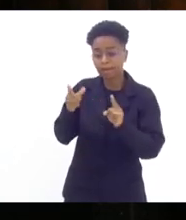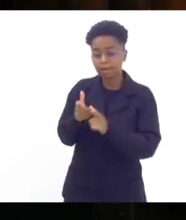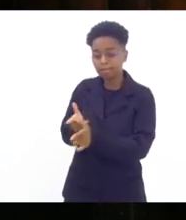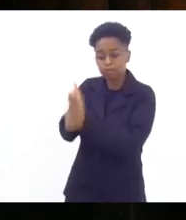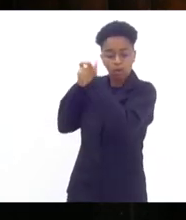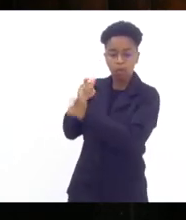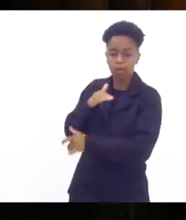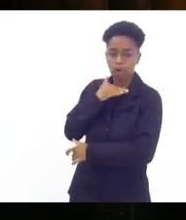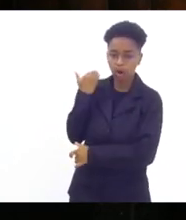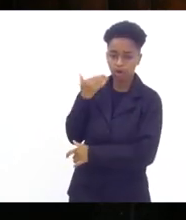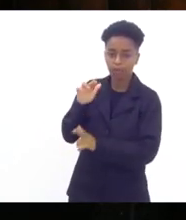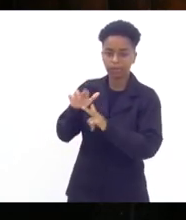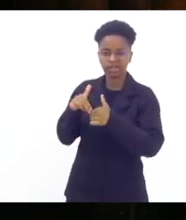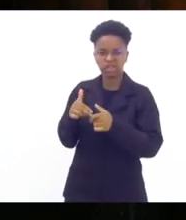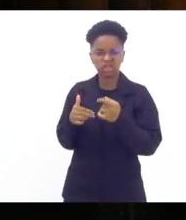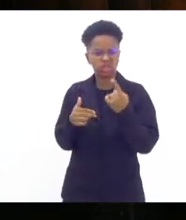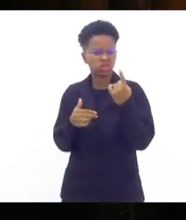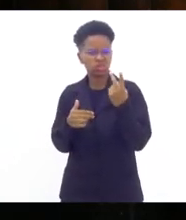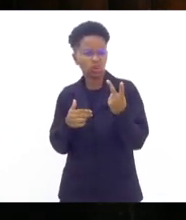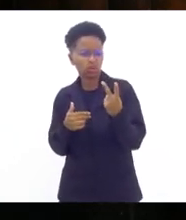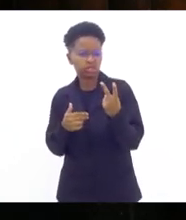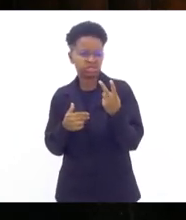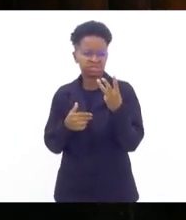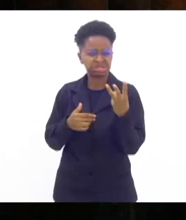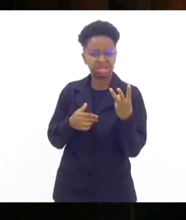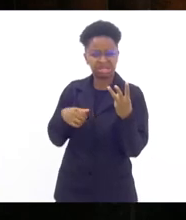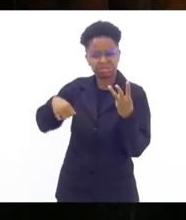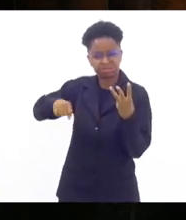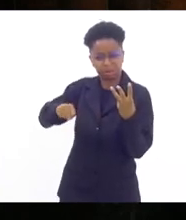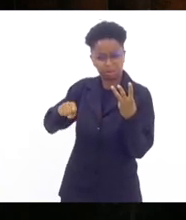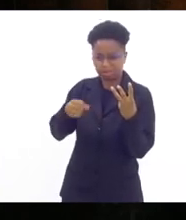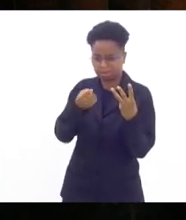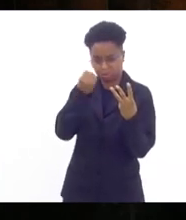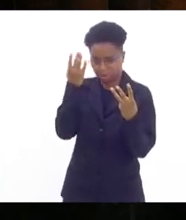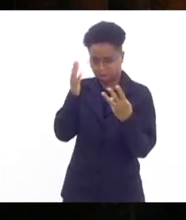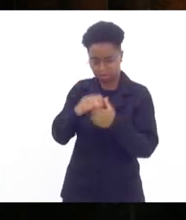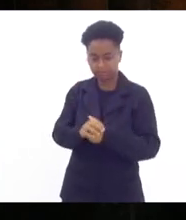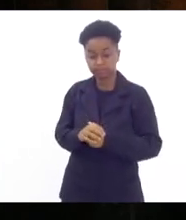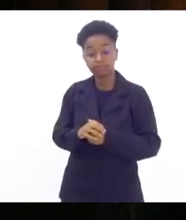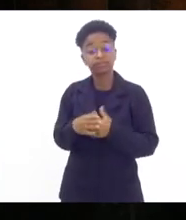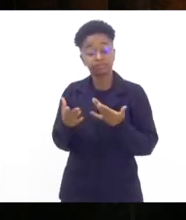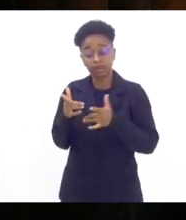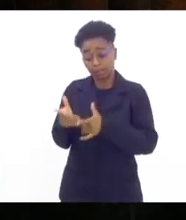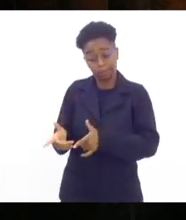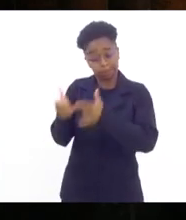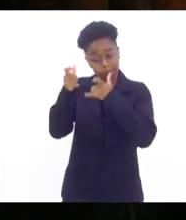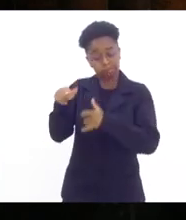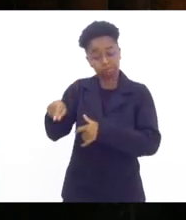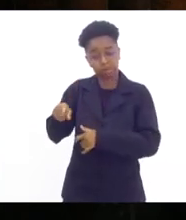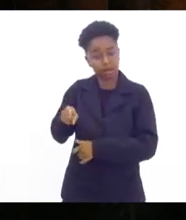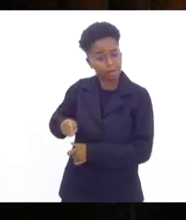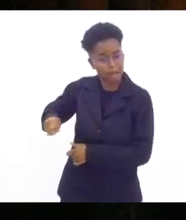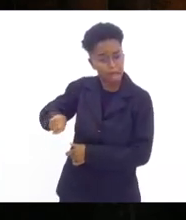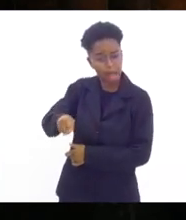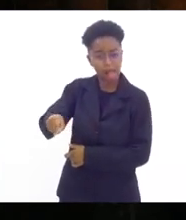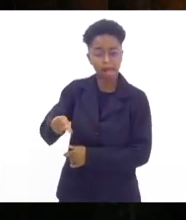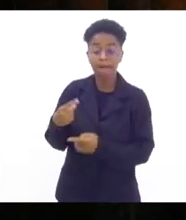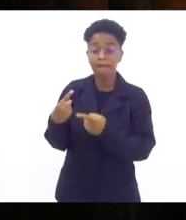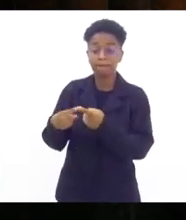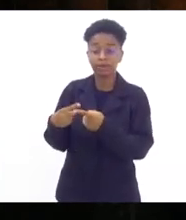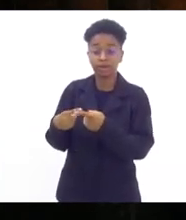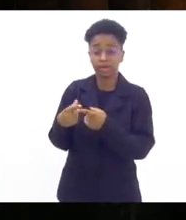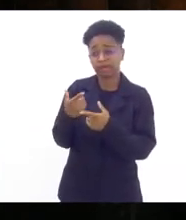por dois ou três outros motoqueiros ou assassinaram o que queriam